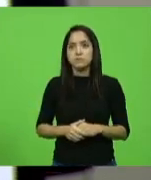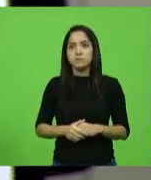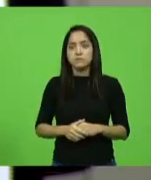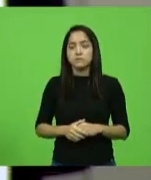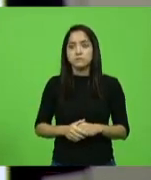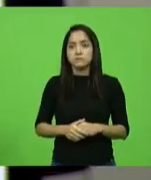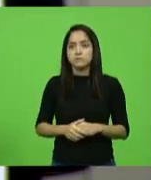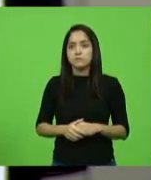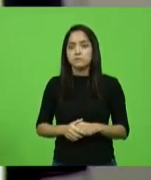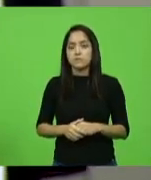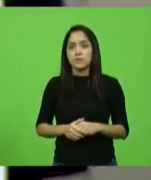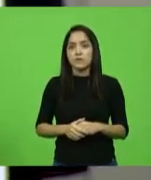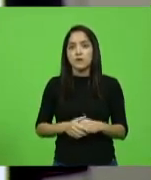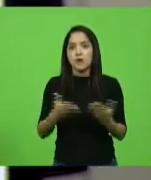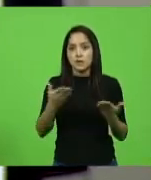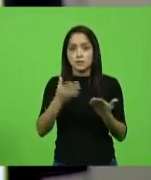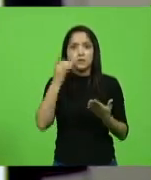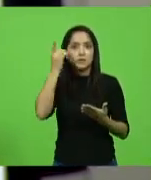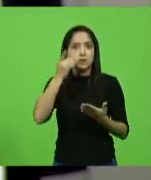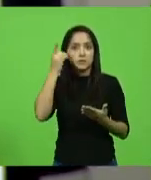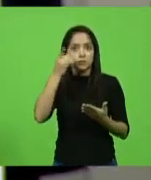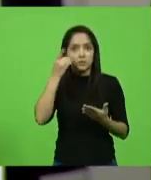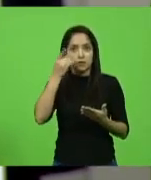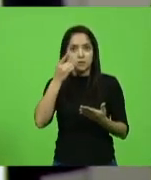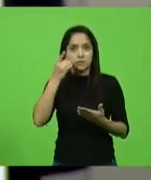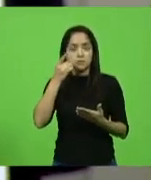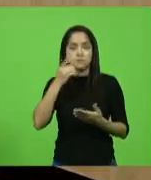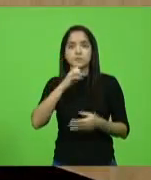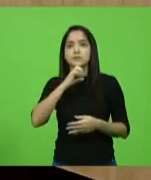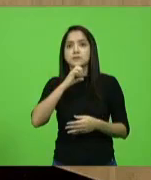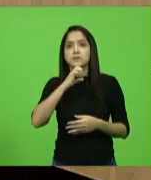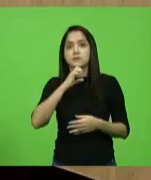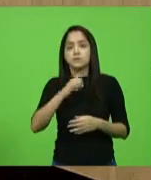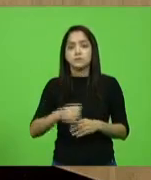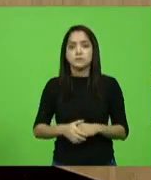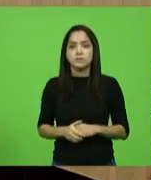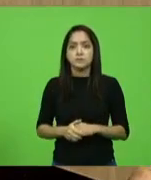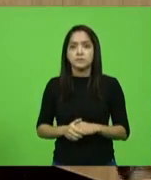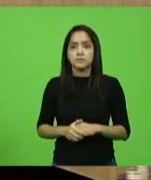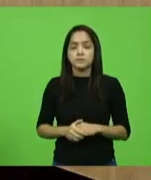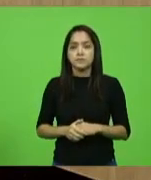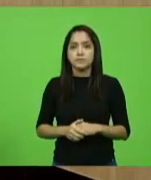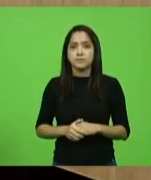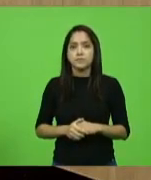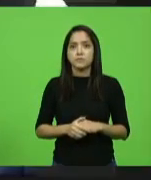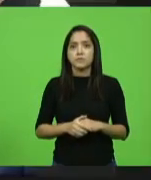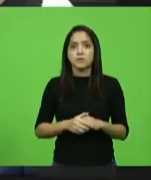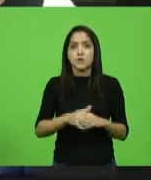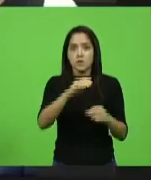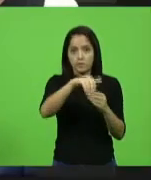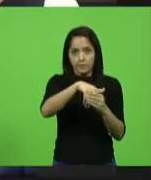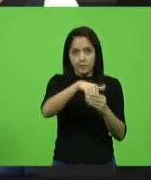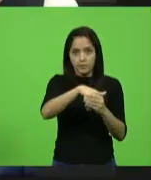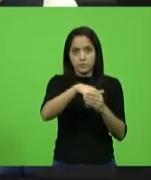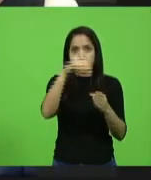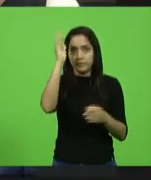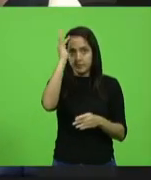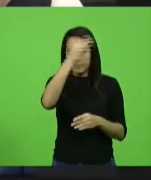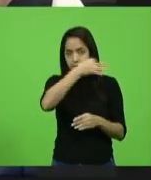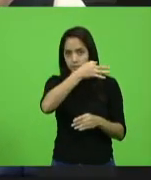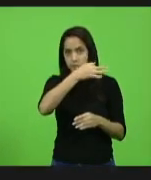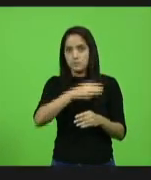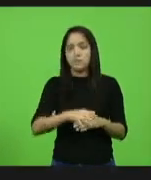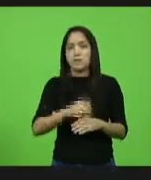Como vota o deputado Felipe Estevam? Voto Fabiano da Luz, voto deputado